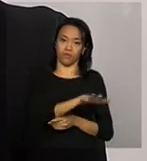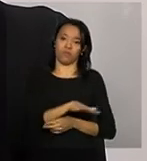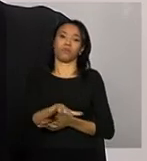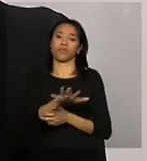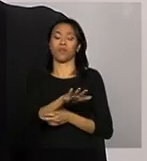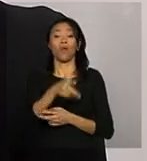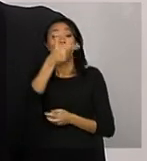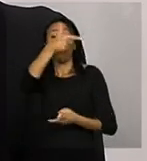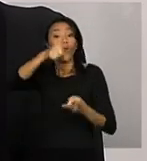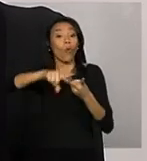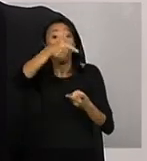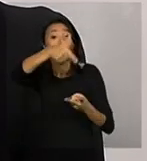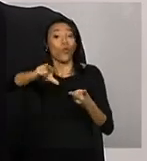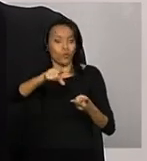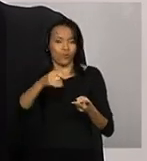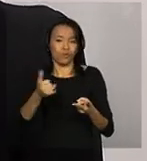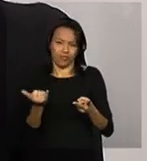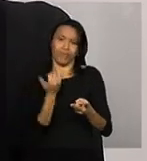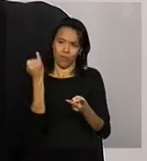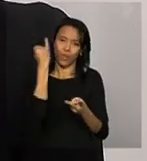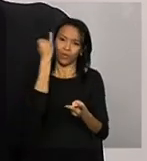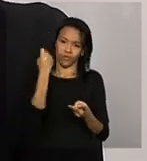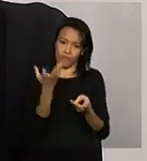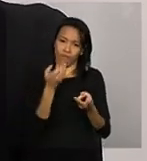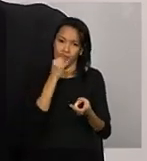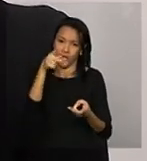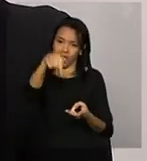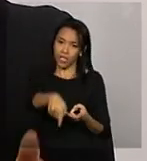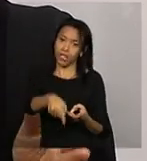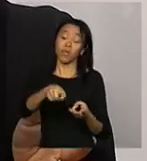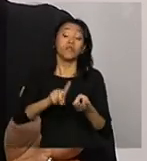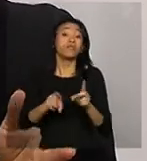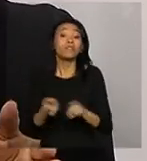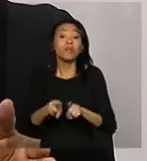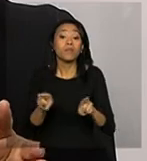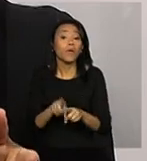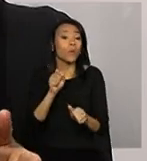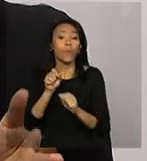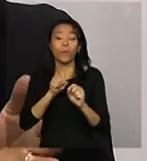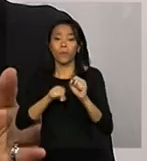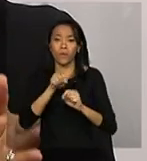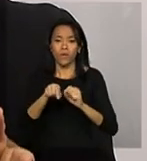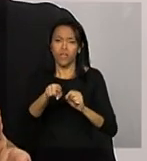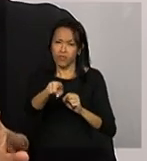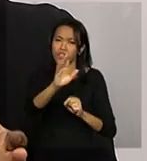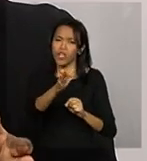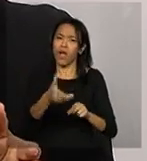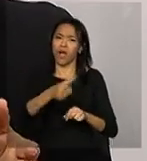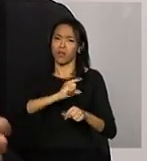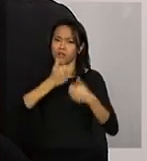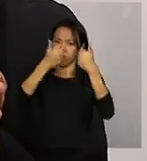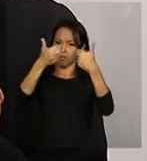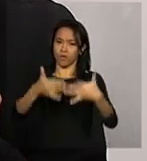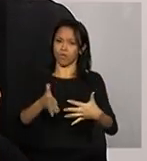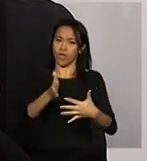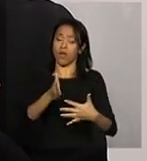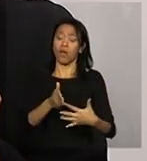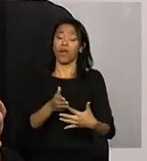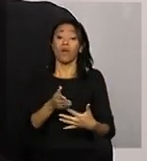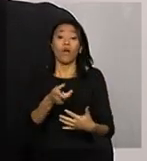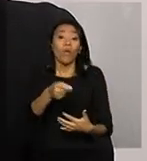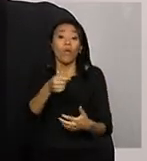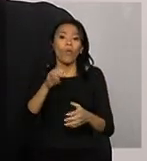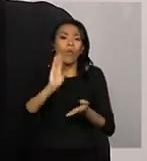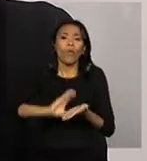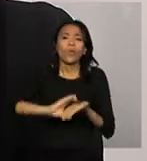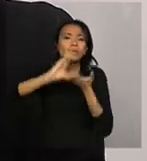outro ponto que é muito importante, se você me permite falar, é o acompanhamento, como você disse, o Conselho não tem que